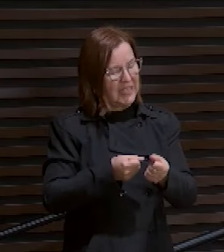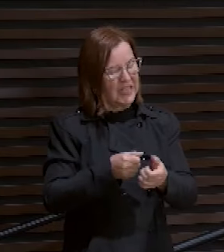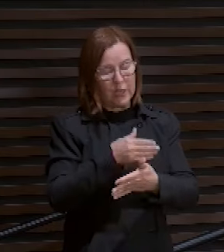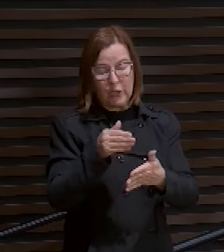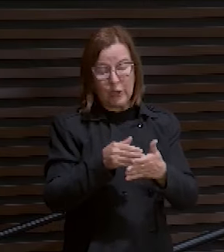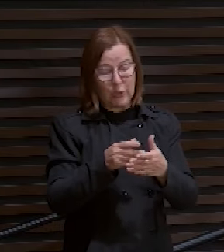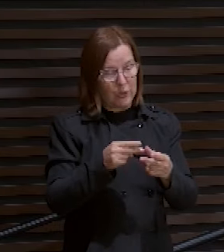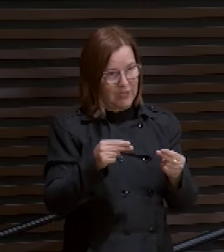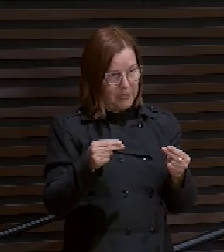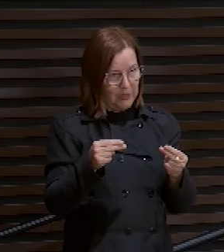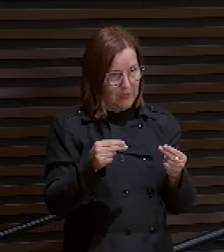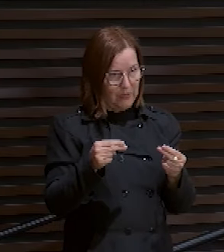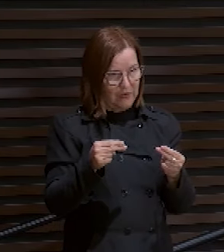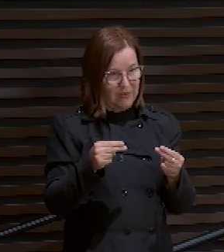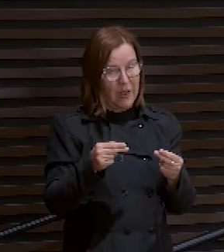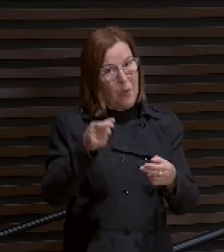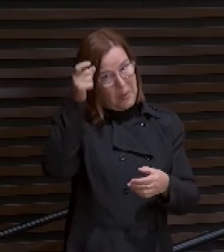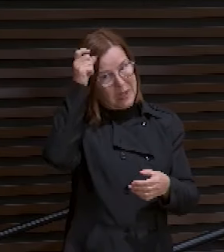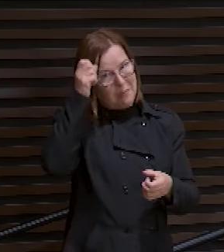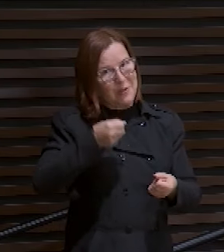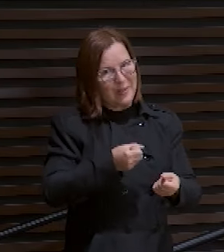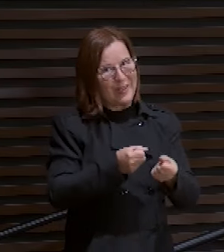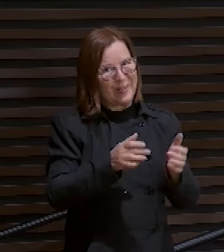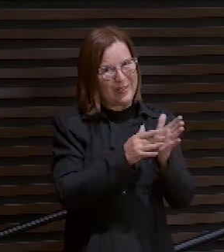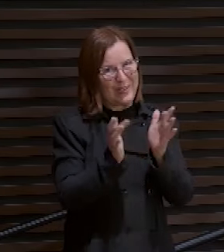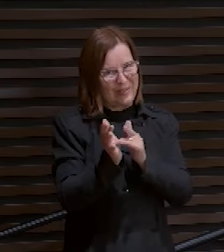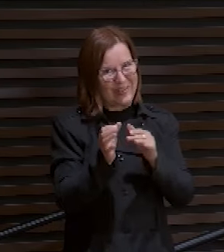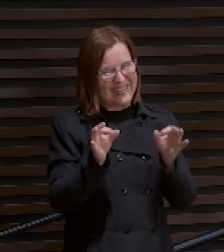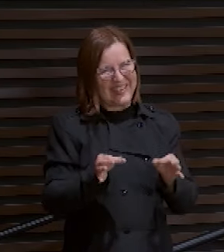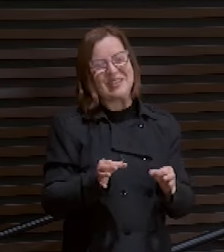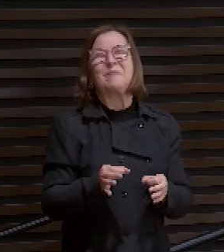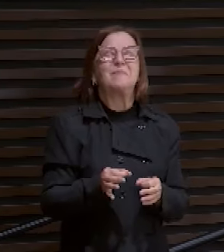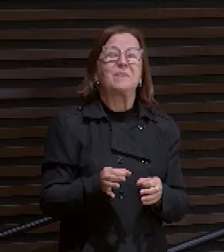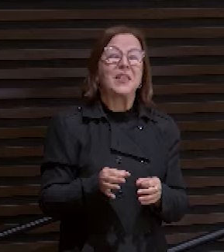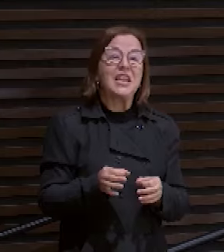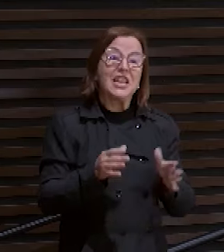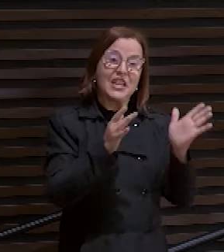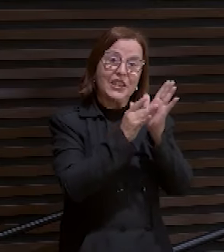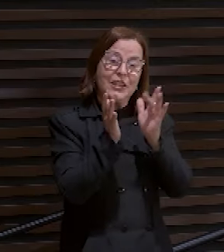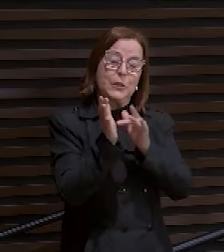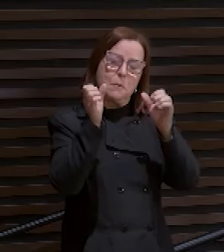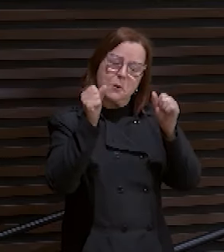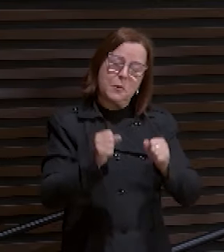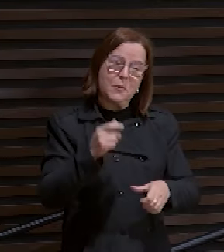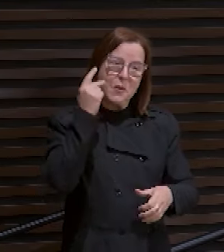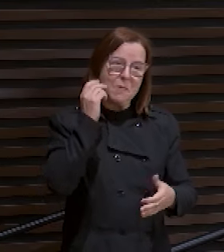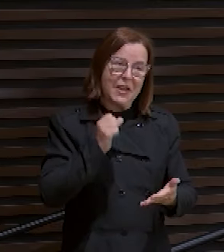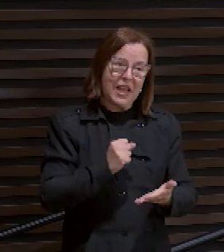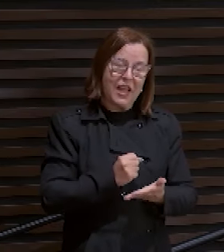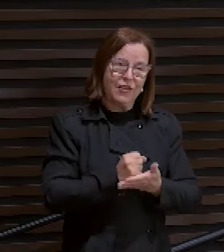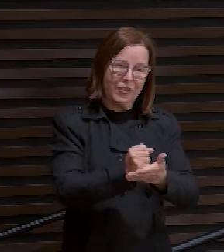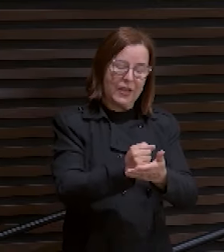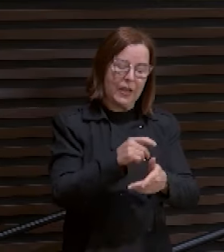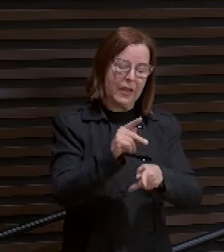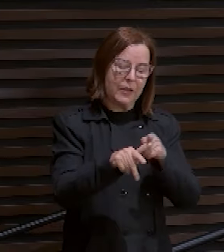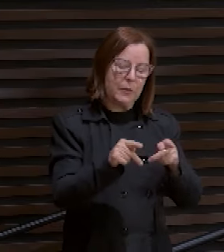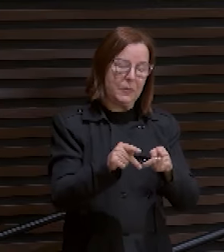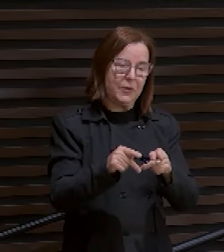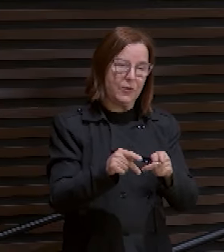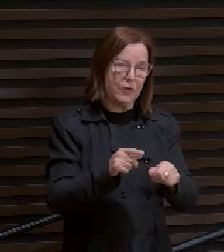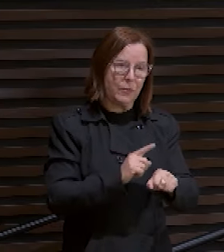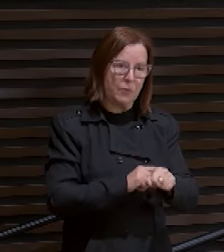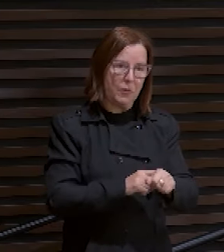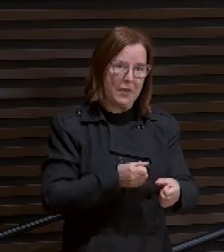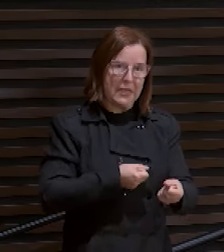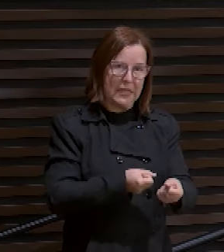poderoso para socorrer os que são tentados. Porque hoje o nosso tema vai